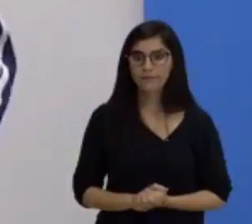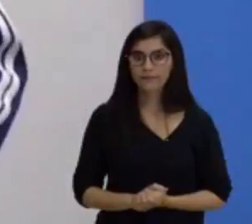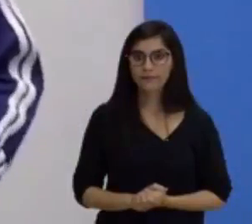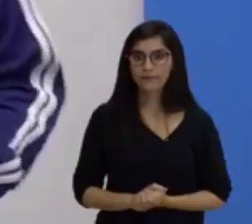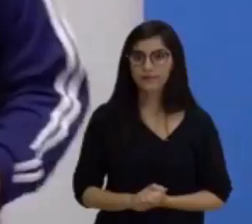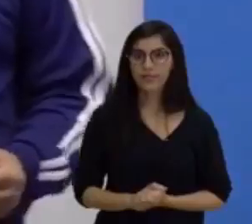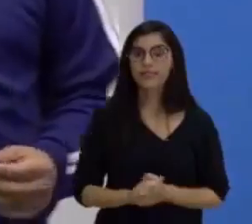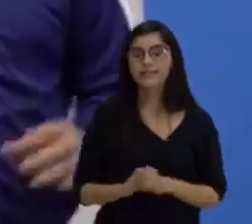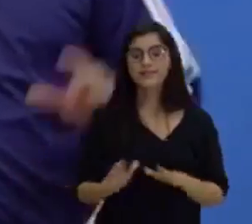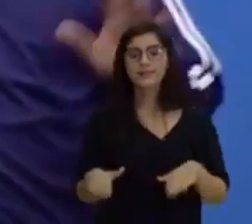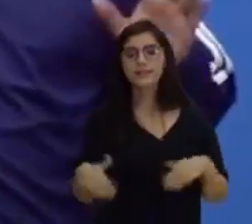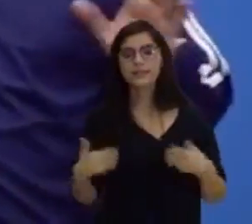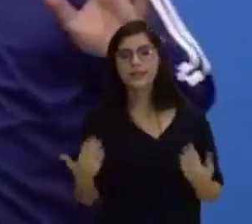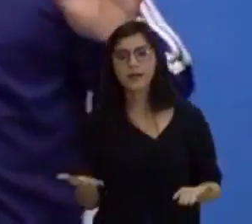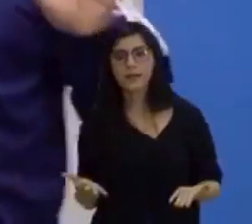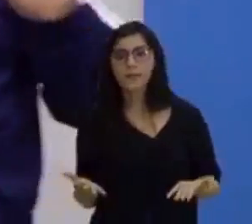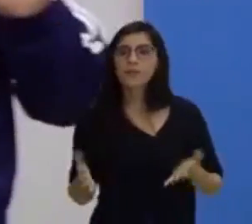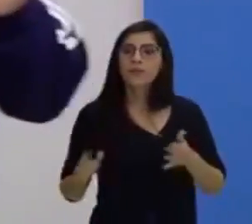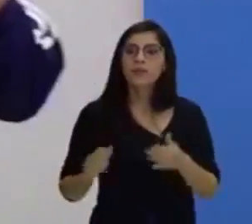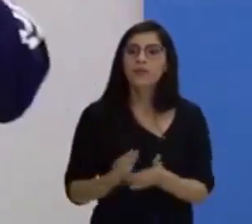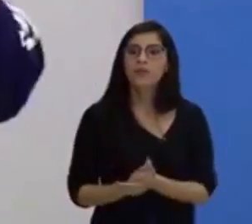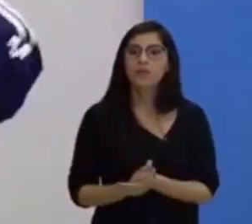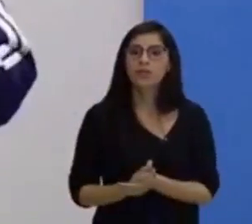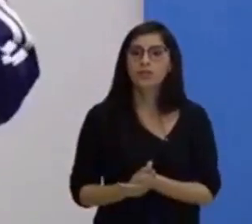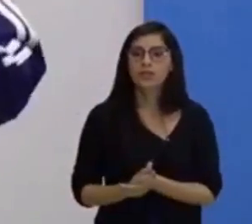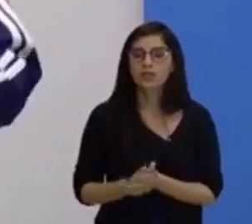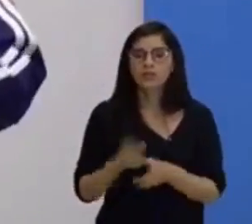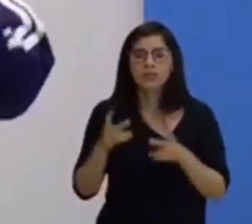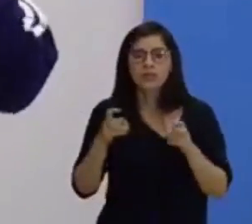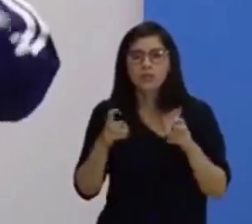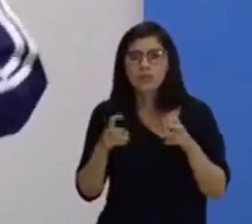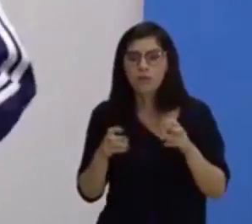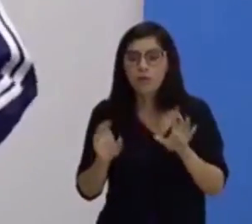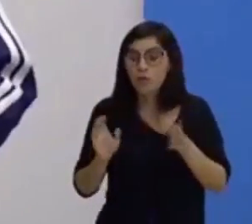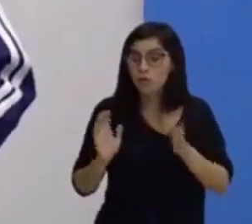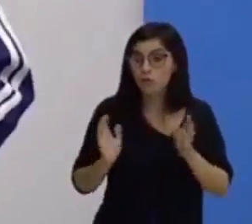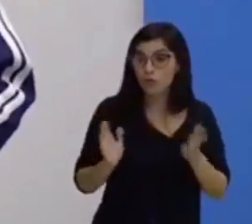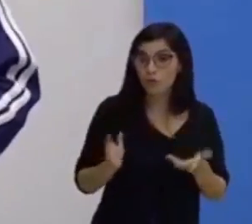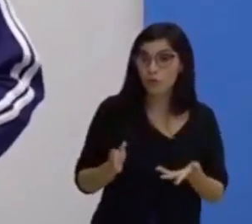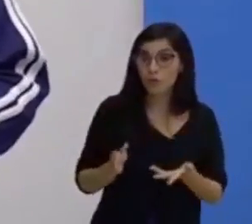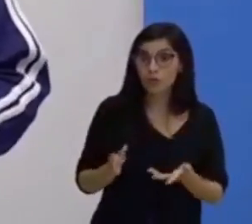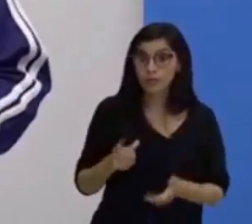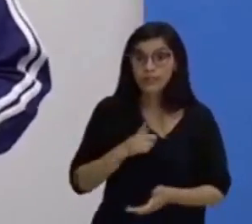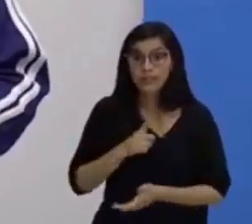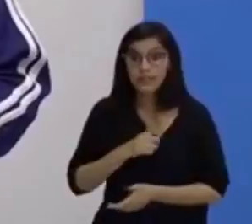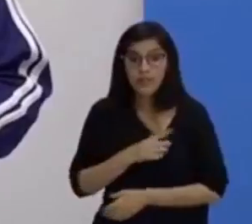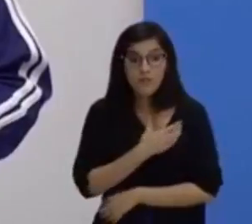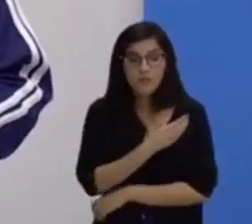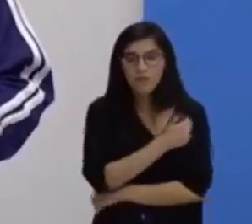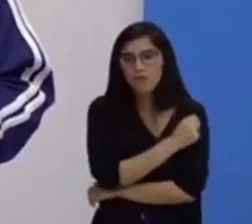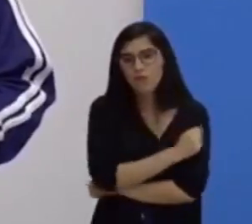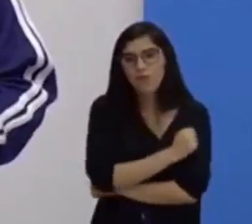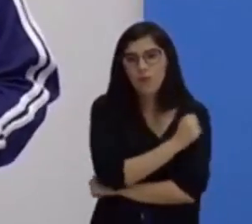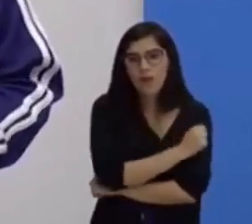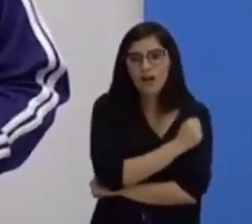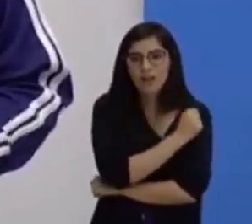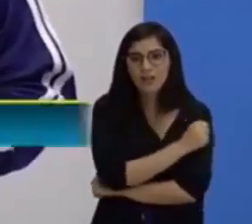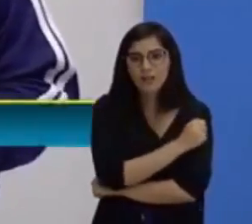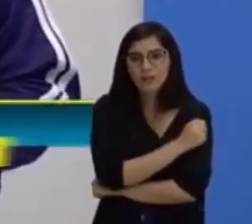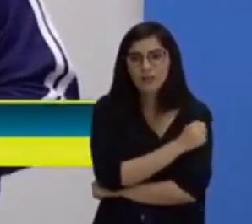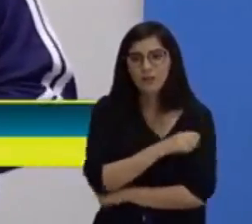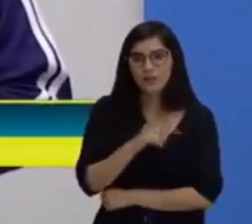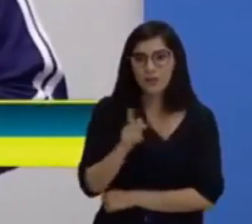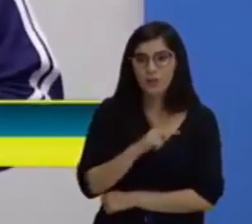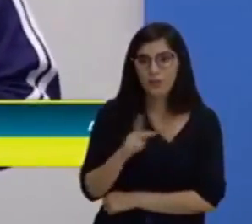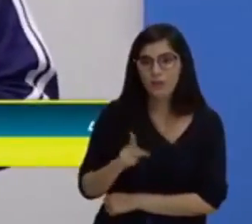Muito bem, gente. Você já viu que a aula hoje, ela tem um elemento diferente. Nós temos um aluno aqui, que é o Nildo, né? Eu sou o professor